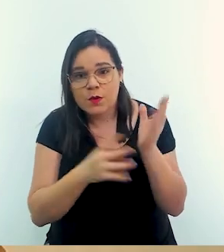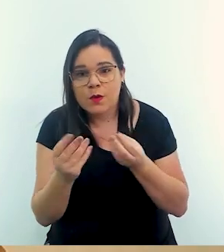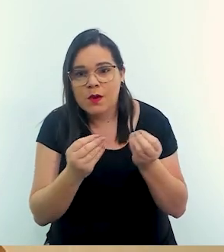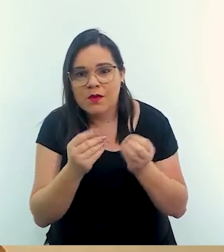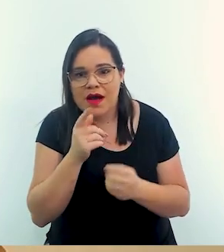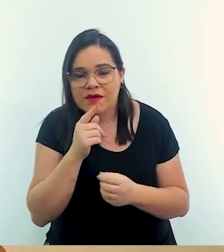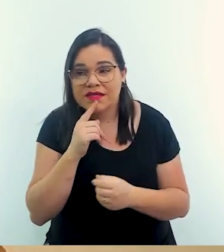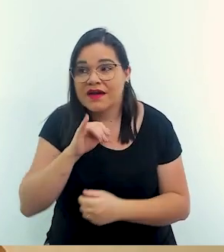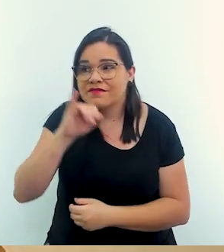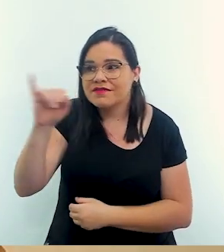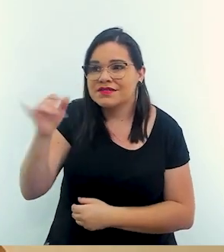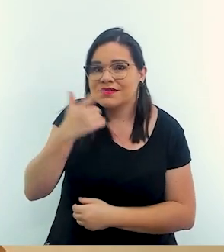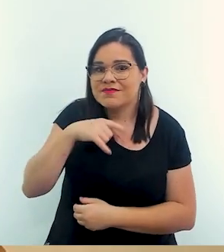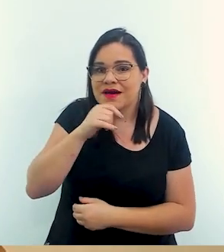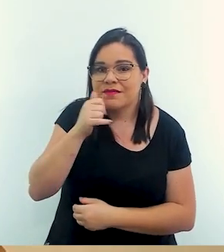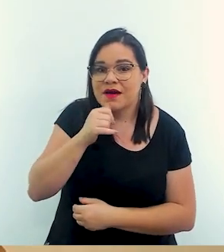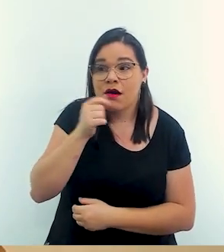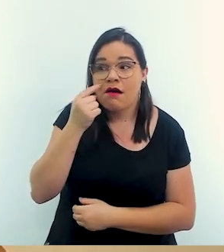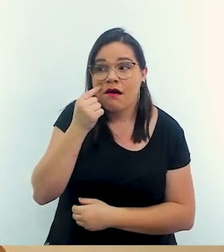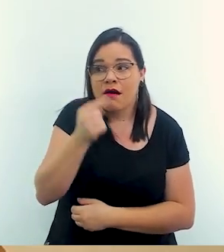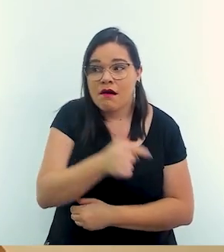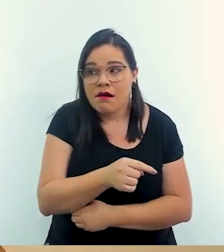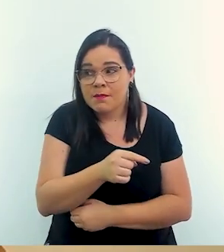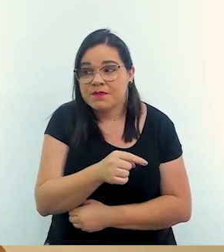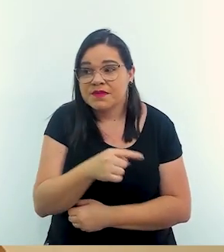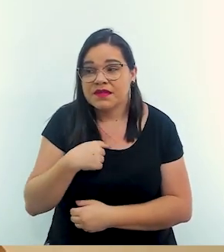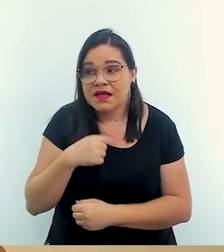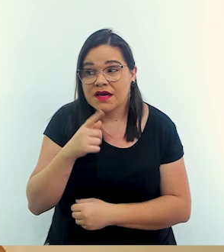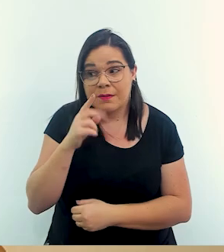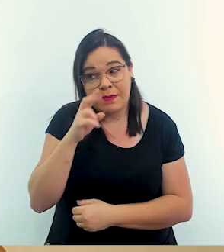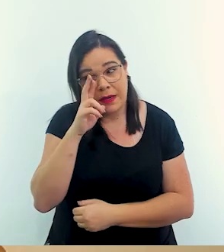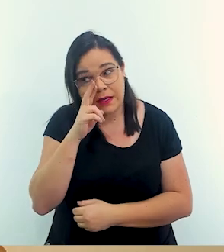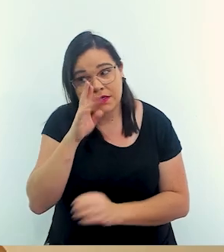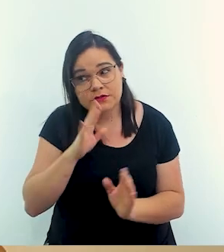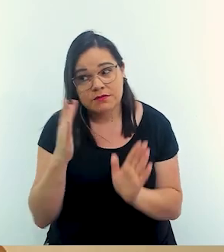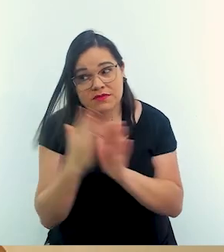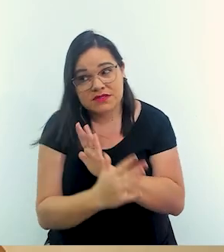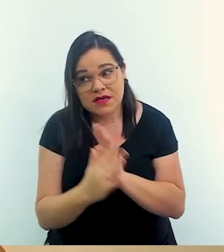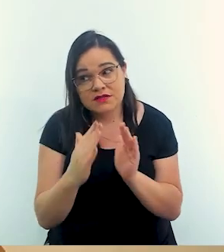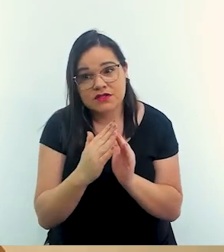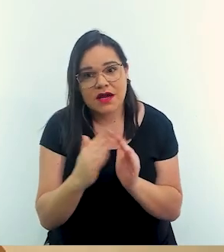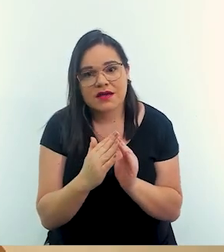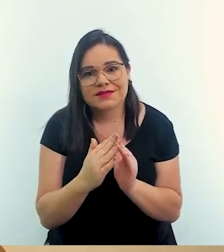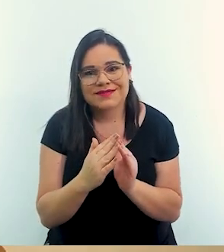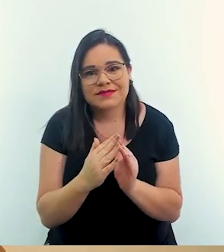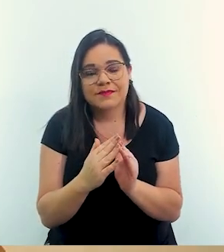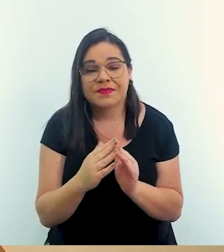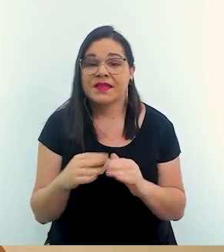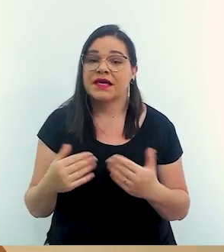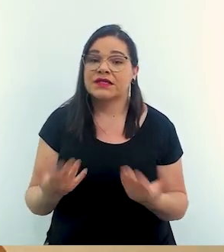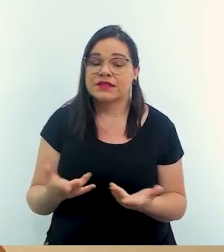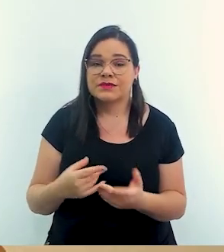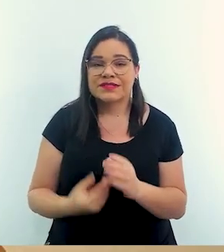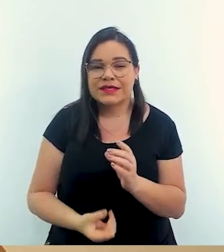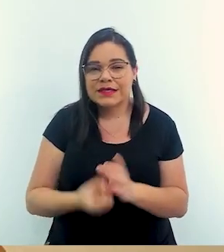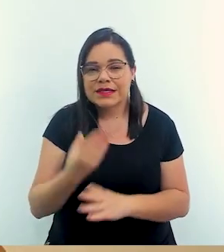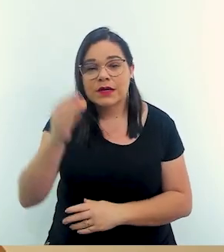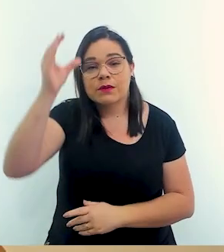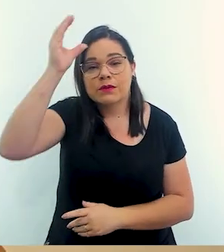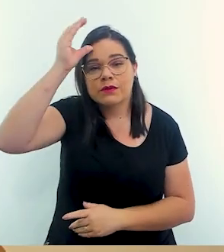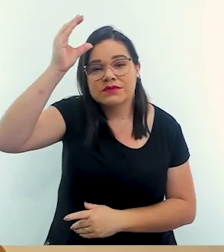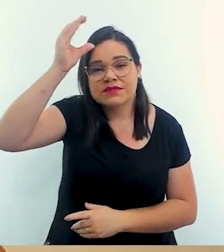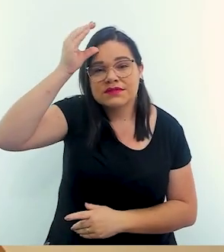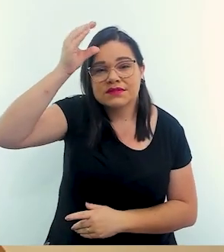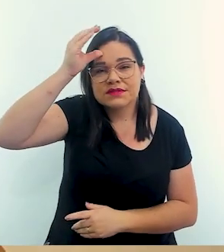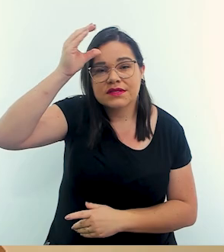maior de risco e ela avisa pro pai e pra mãe mãe, pai a gente está num nível de risco a gente precisa de sair de casa então a gente começa a criar